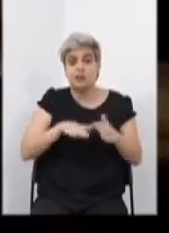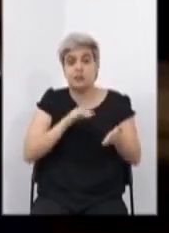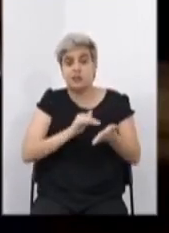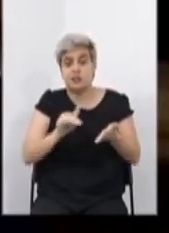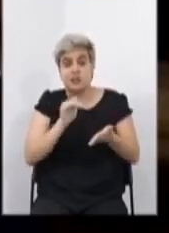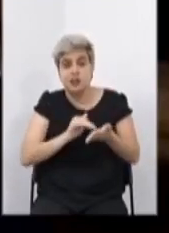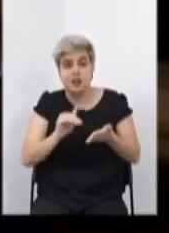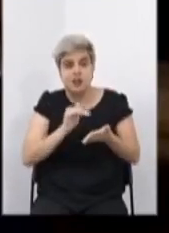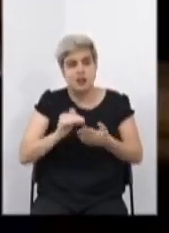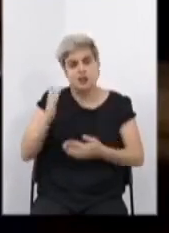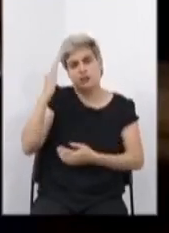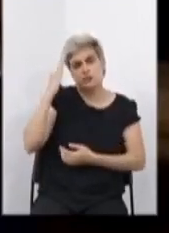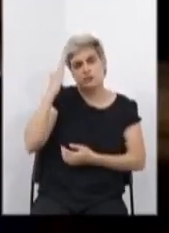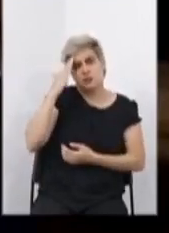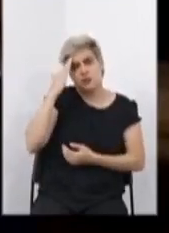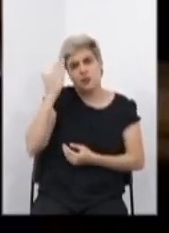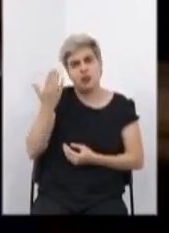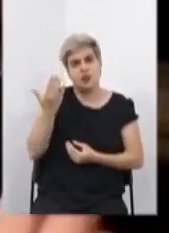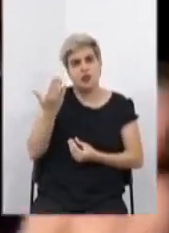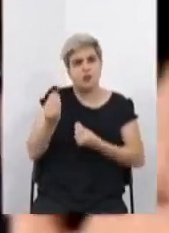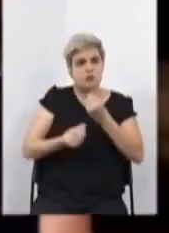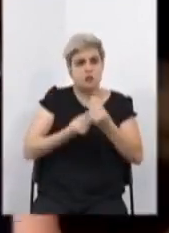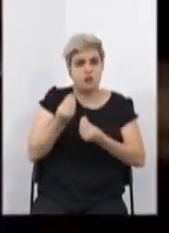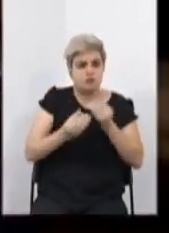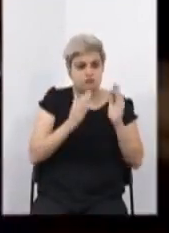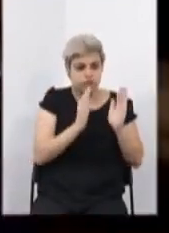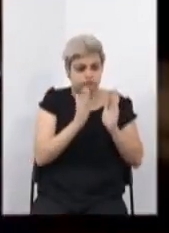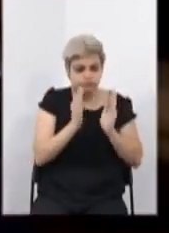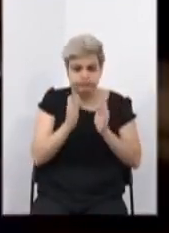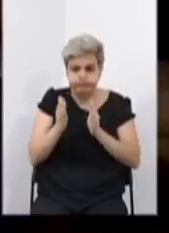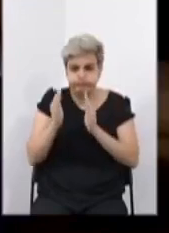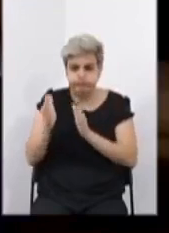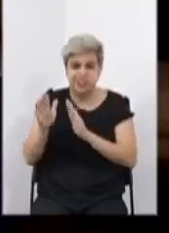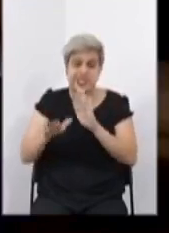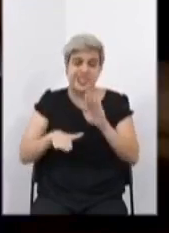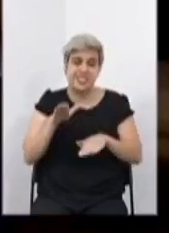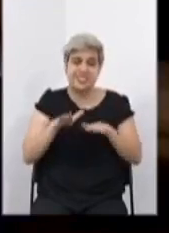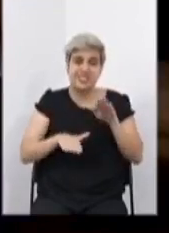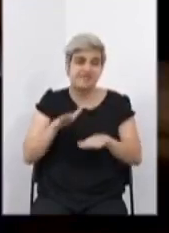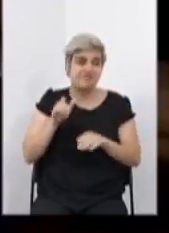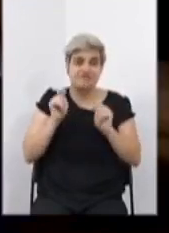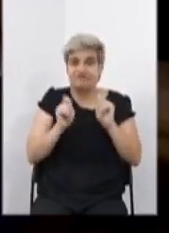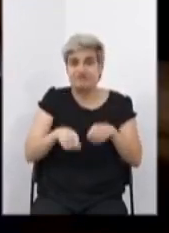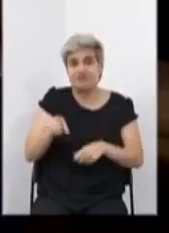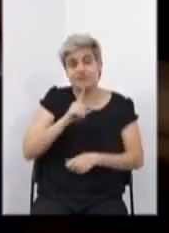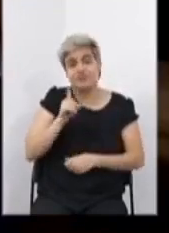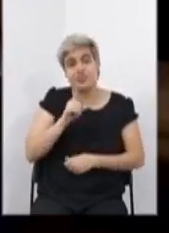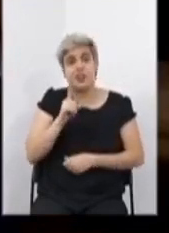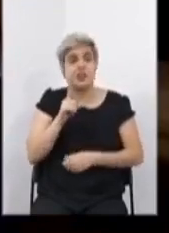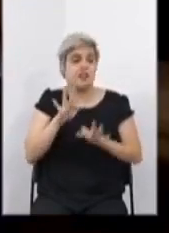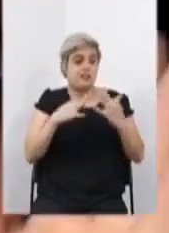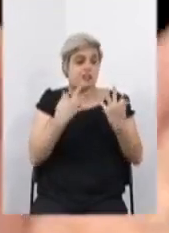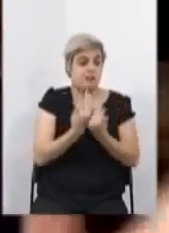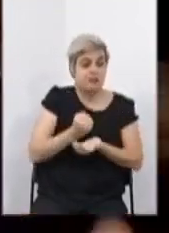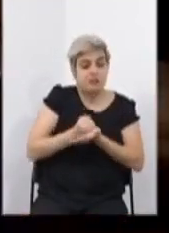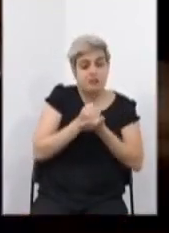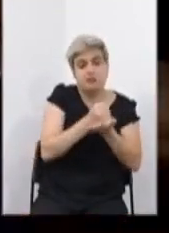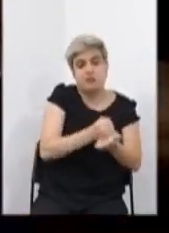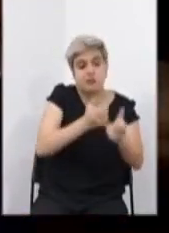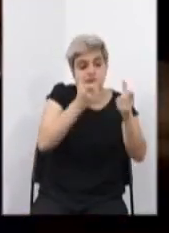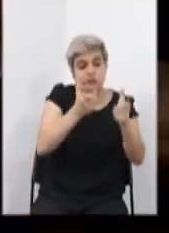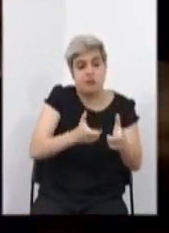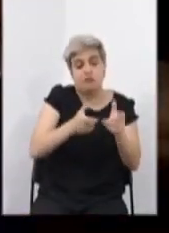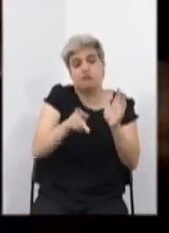dimensionar o compartimento, o cumprimento de cada uma delas, muitas das vezes não tem como atender aquela família na localidade tal.